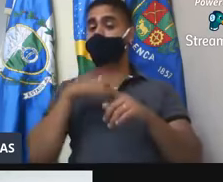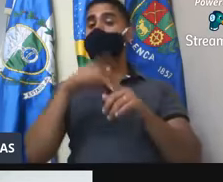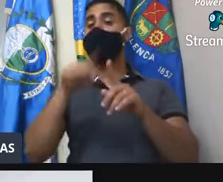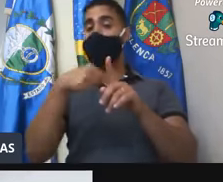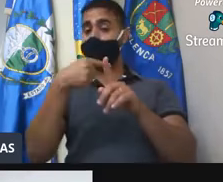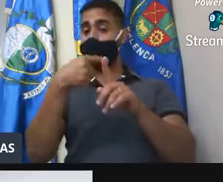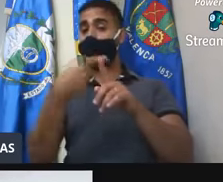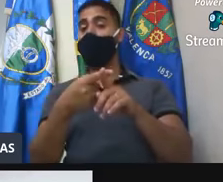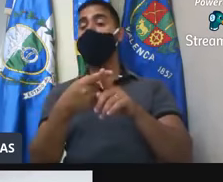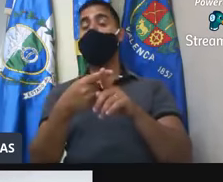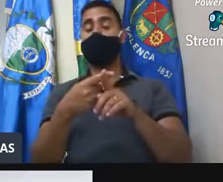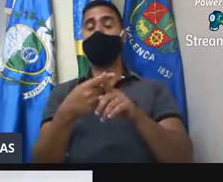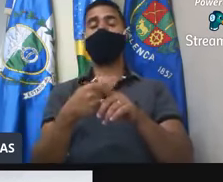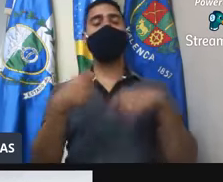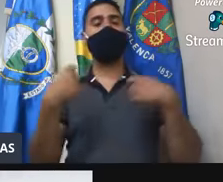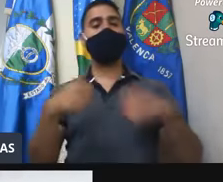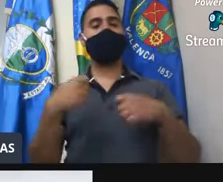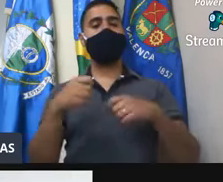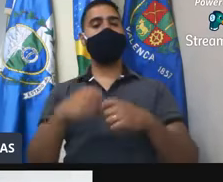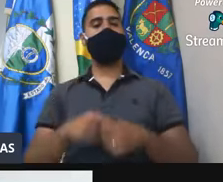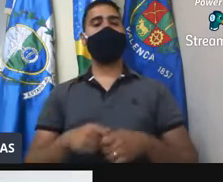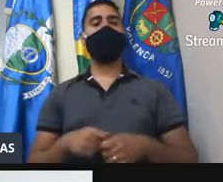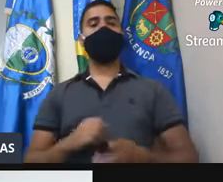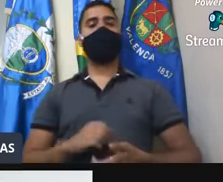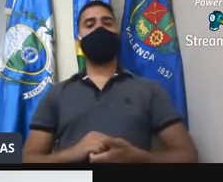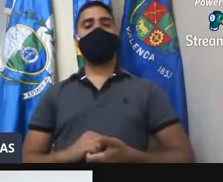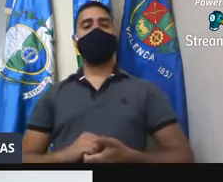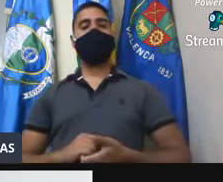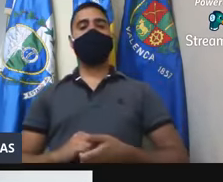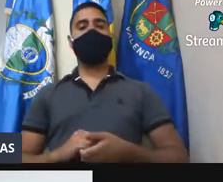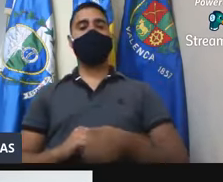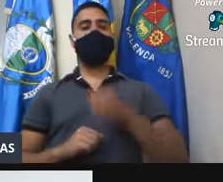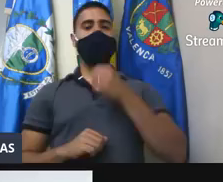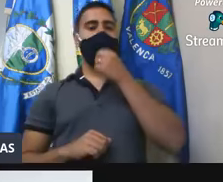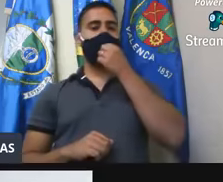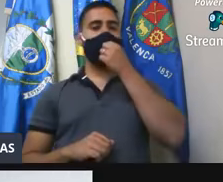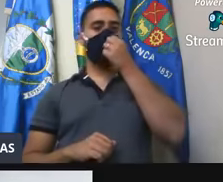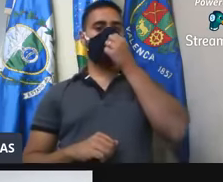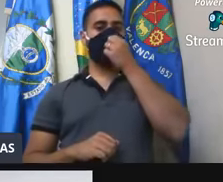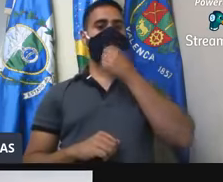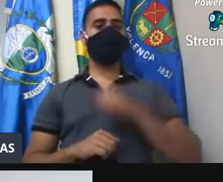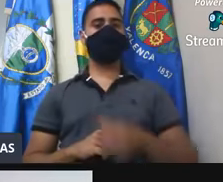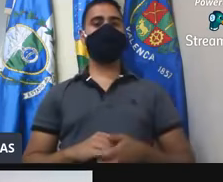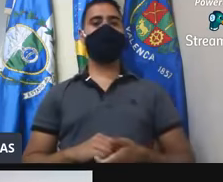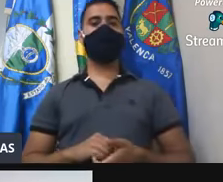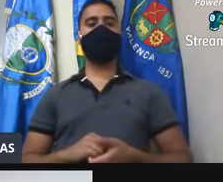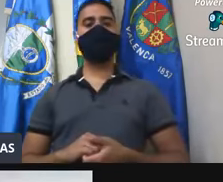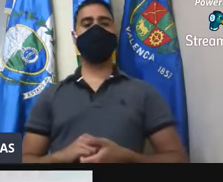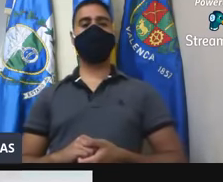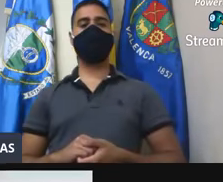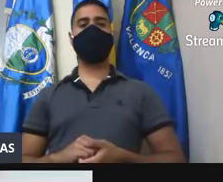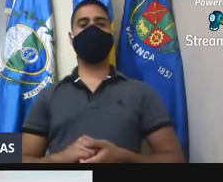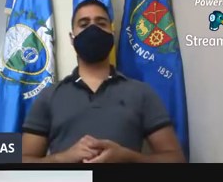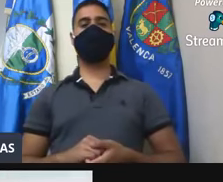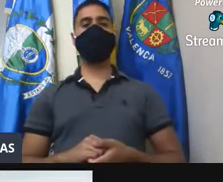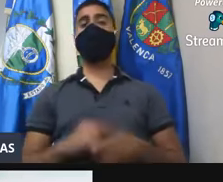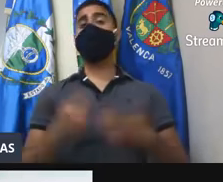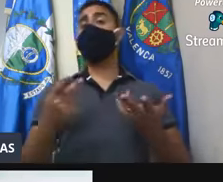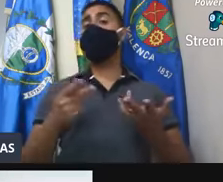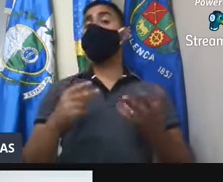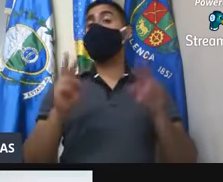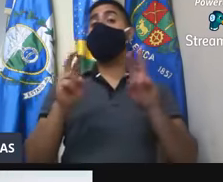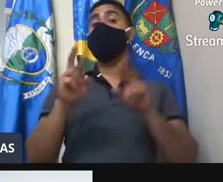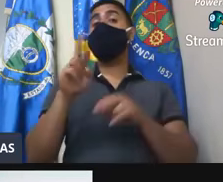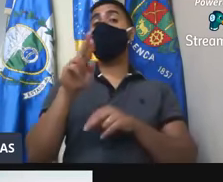precisam desse recebimento aí, de mais disso aí, deixar dentro aí na, na, nos proventos deles.